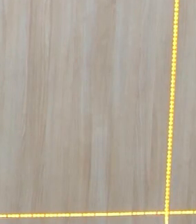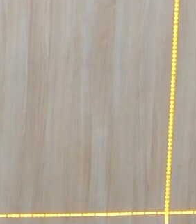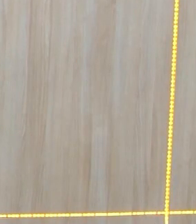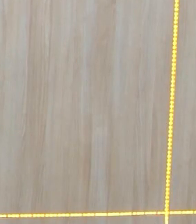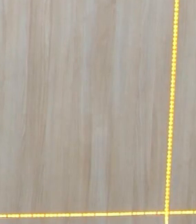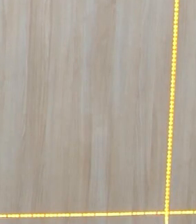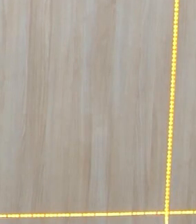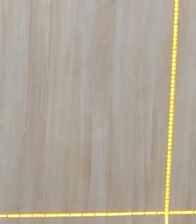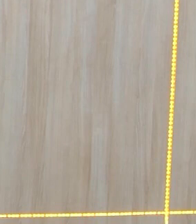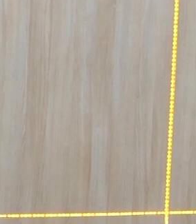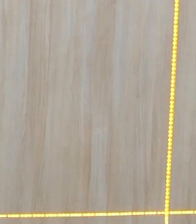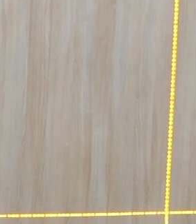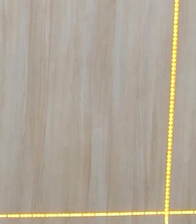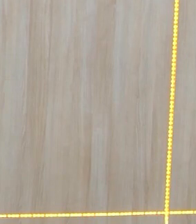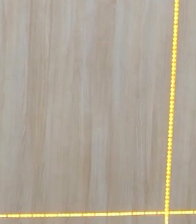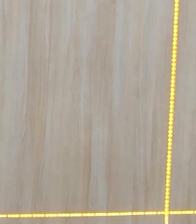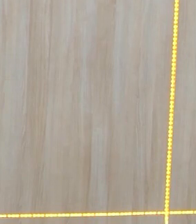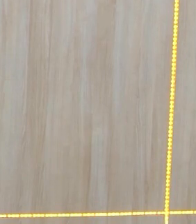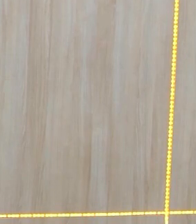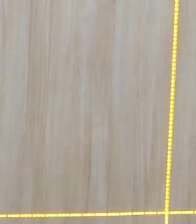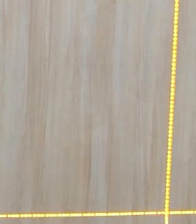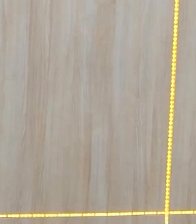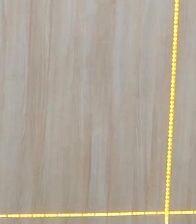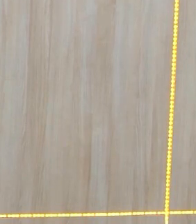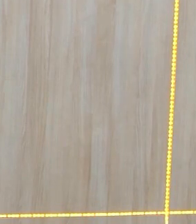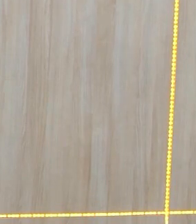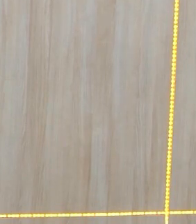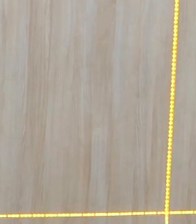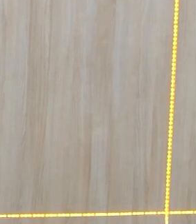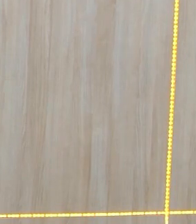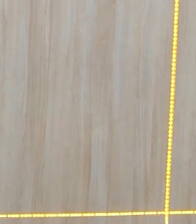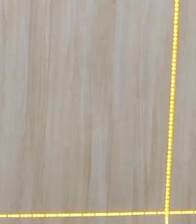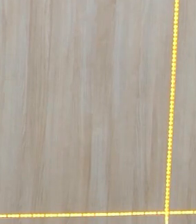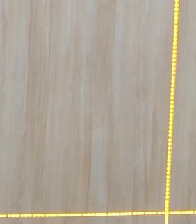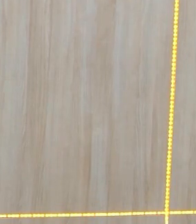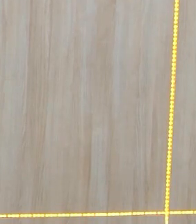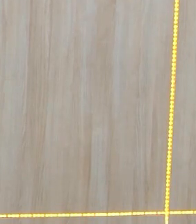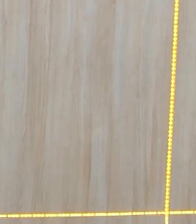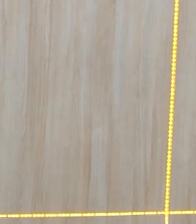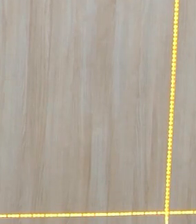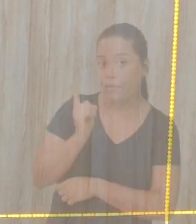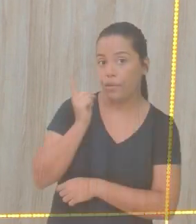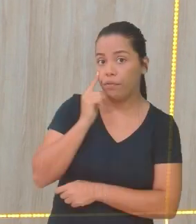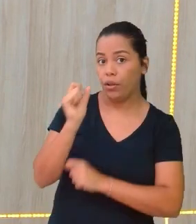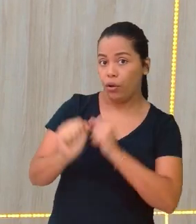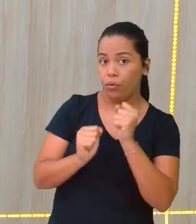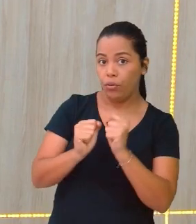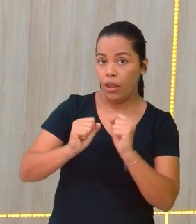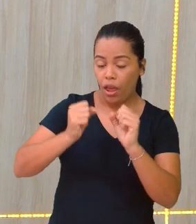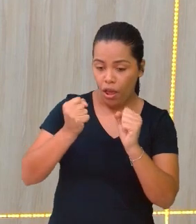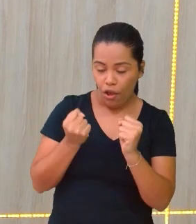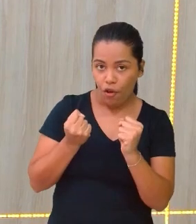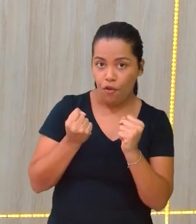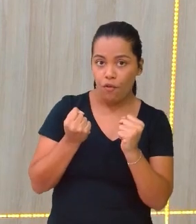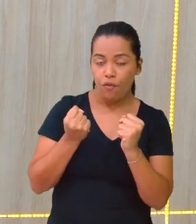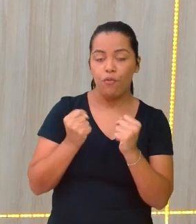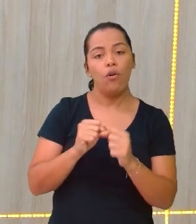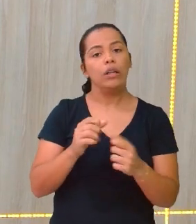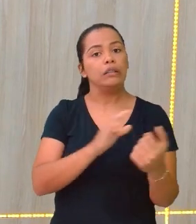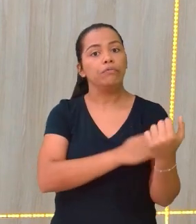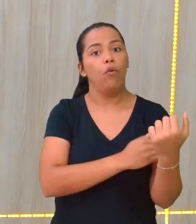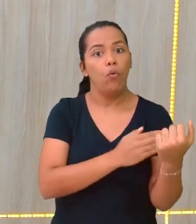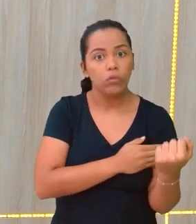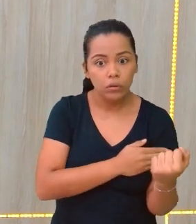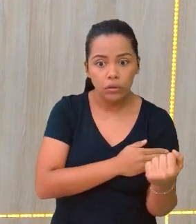nós vamos conversar a respeito da dinâmica. E na dinâmica nós vamos discutir força, aceleração e velocidade.